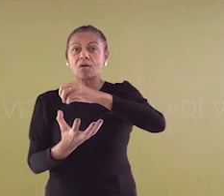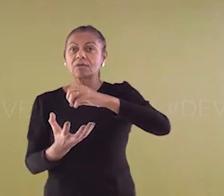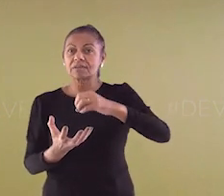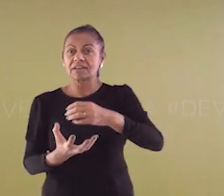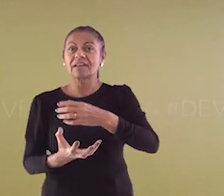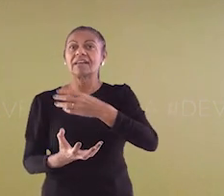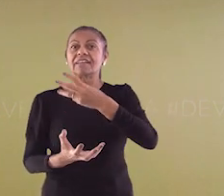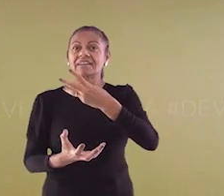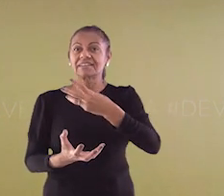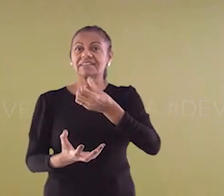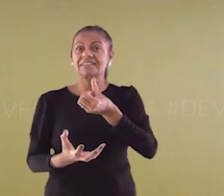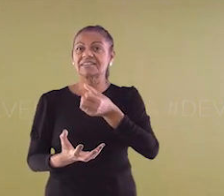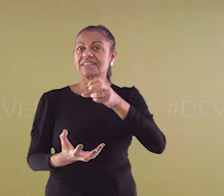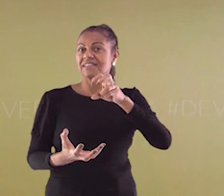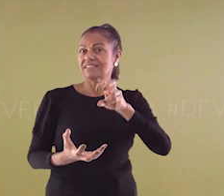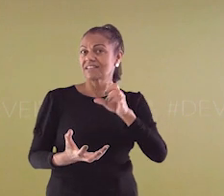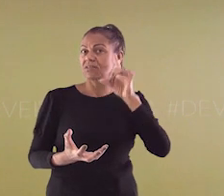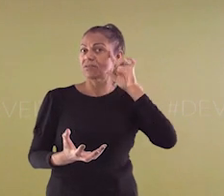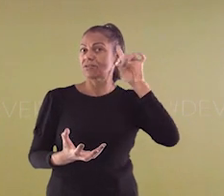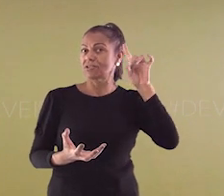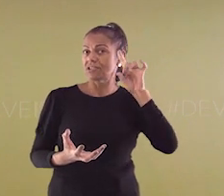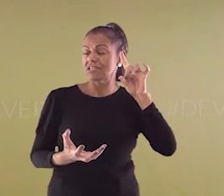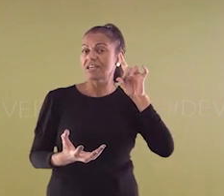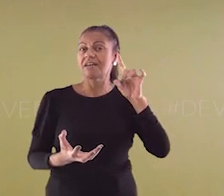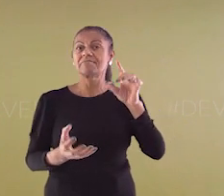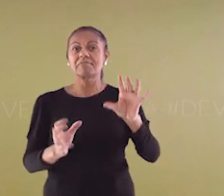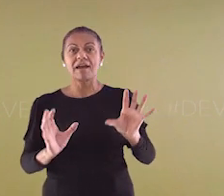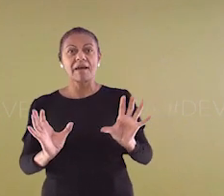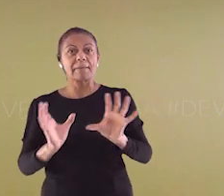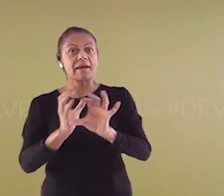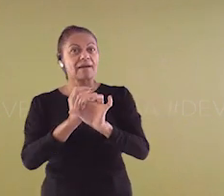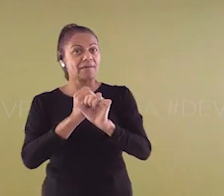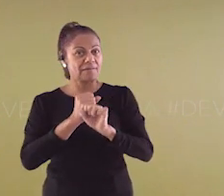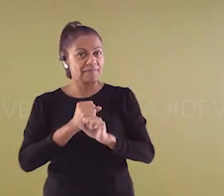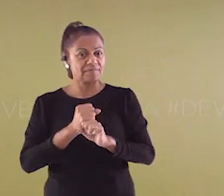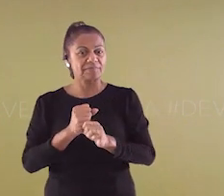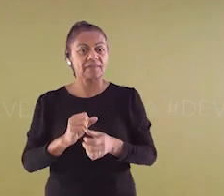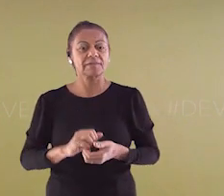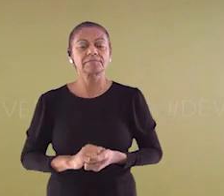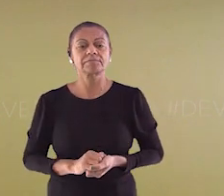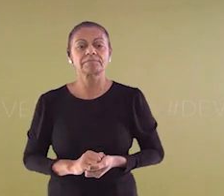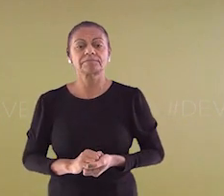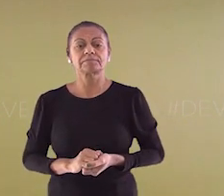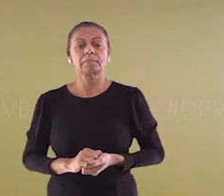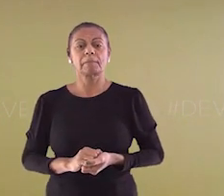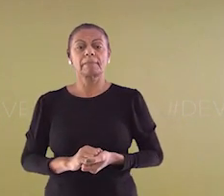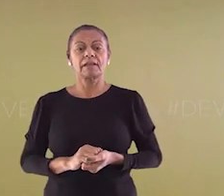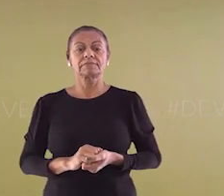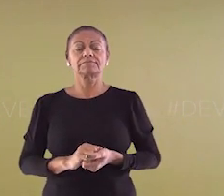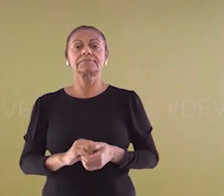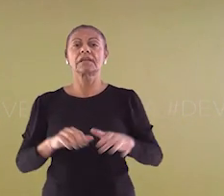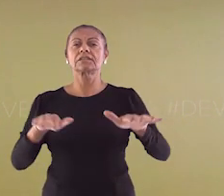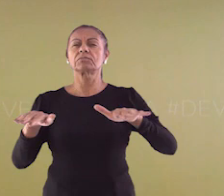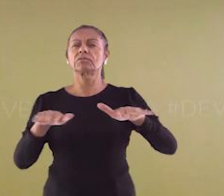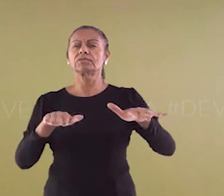dias, 5 horas e 48 minutos para completar essa volta. Esse movimento, ele é responsável